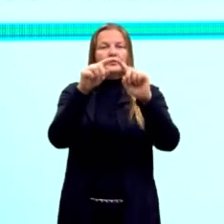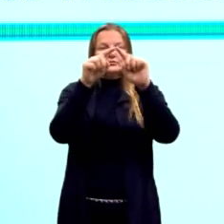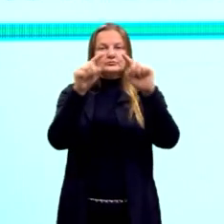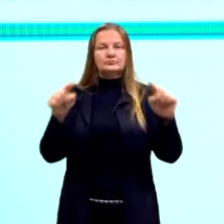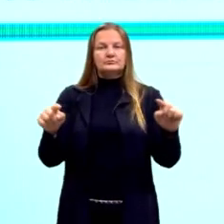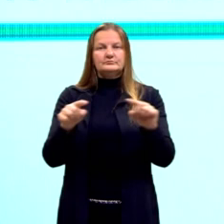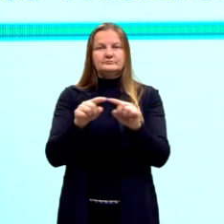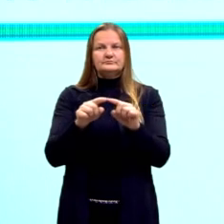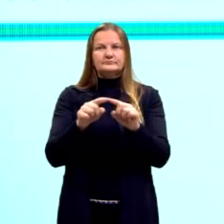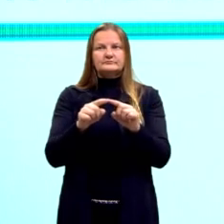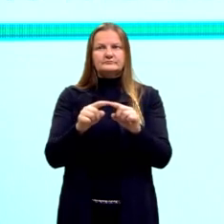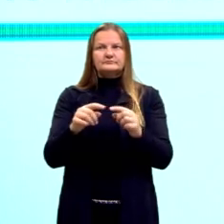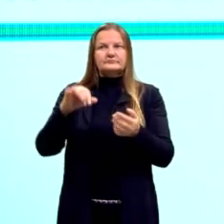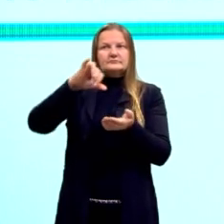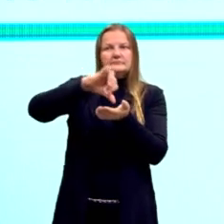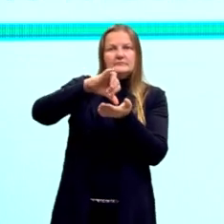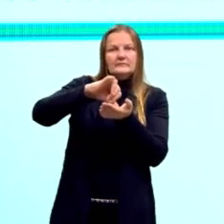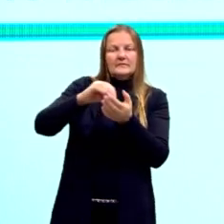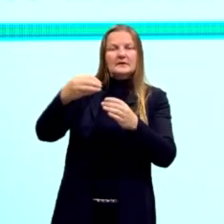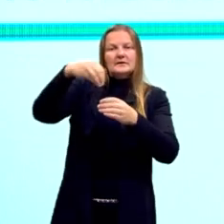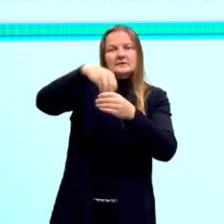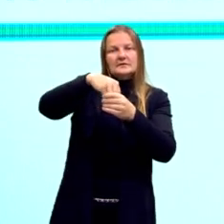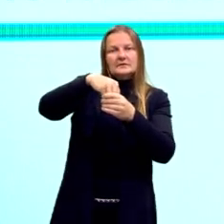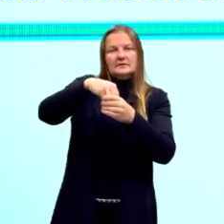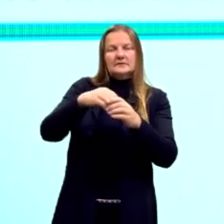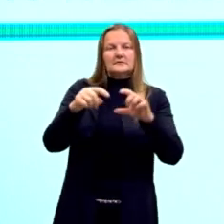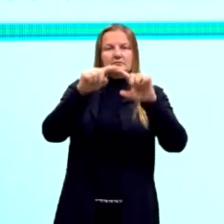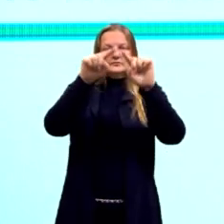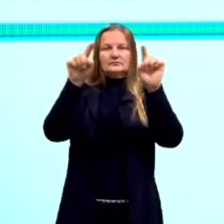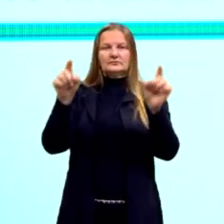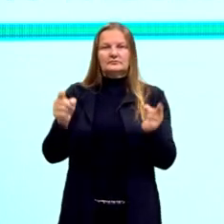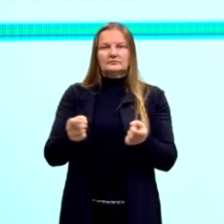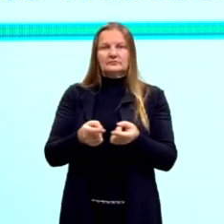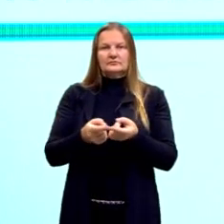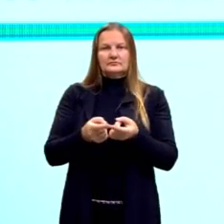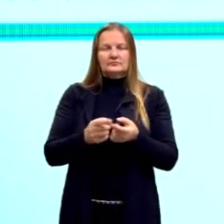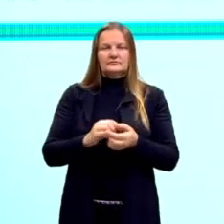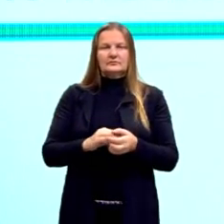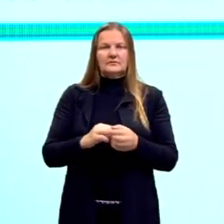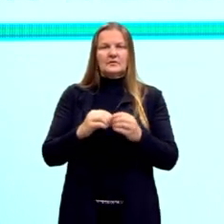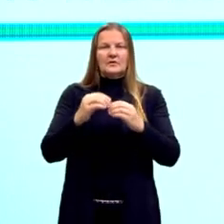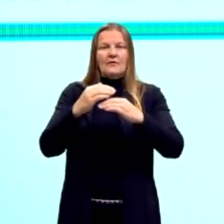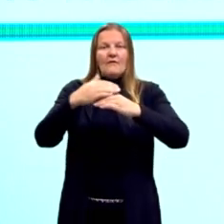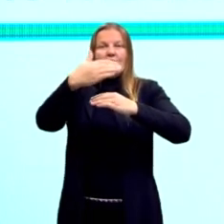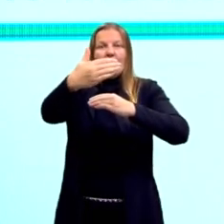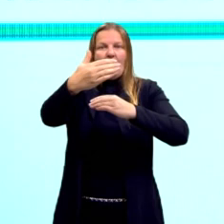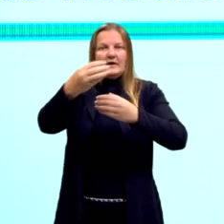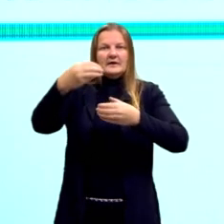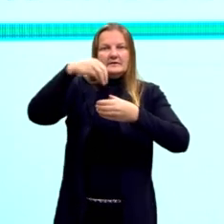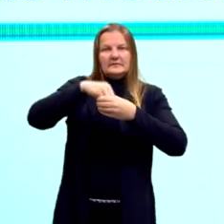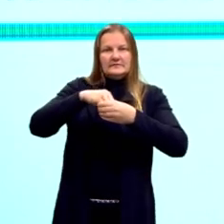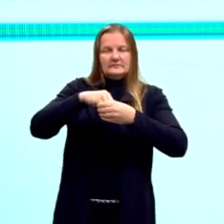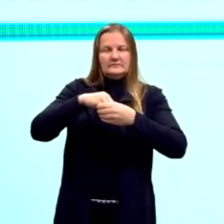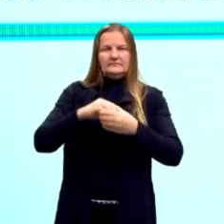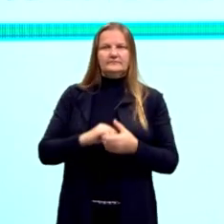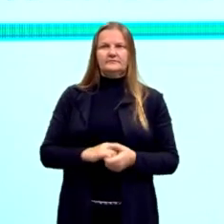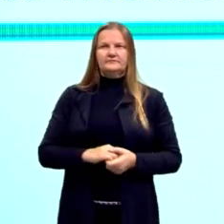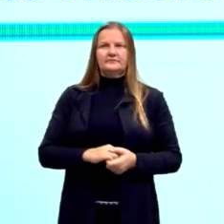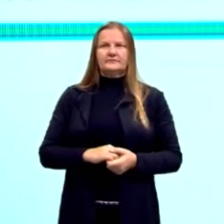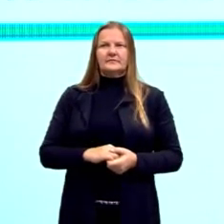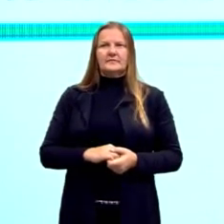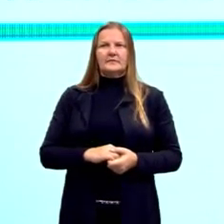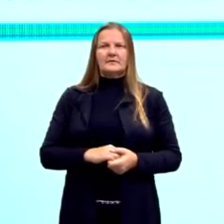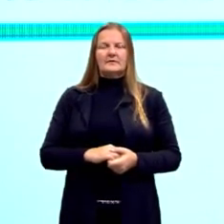triângulo está inscrito, está dentro da circunferência. Aqui, notem que a mediatriz, ela não é